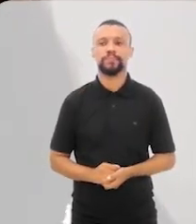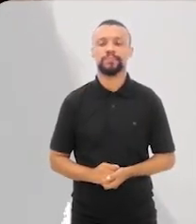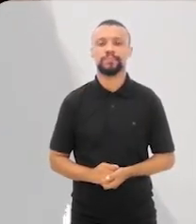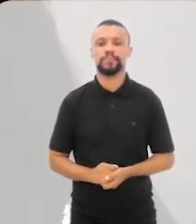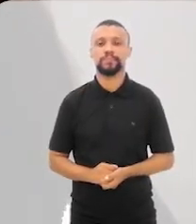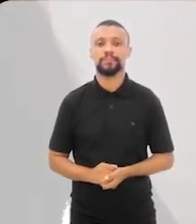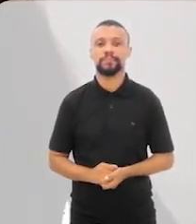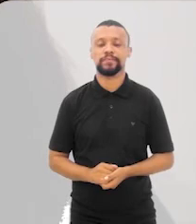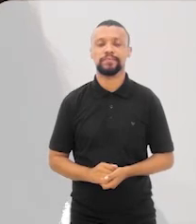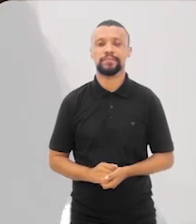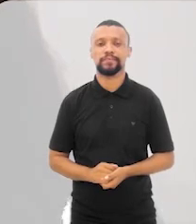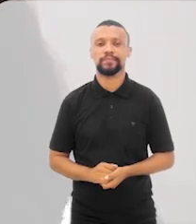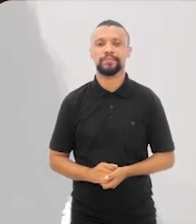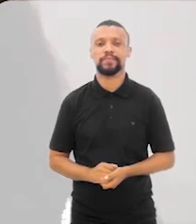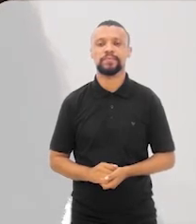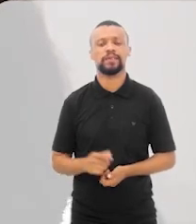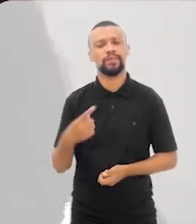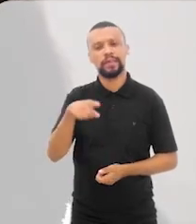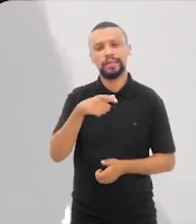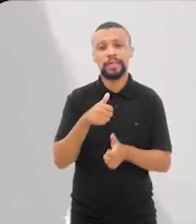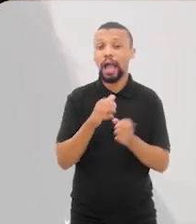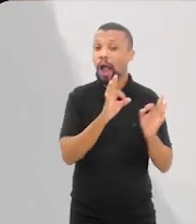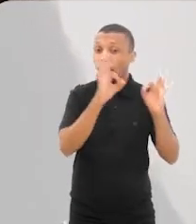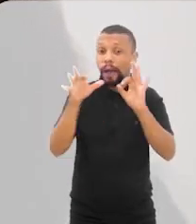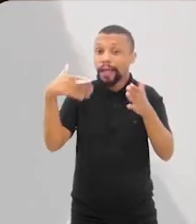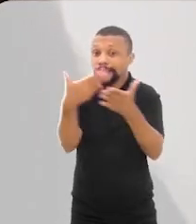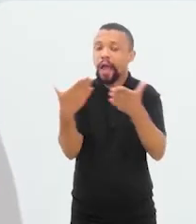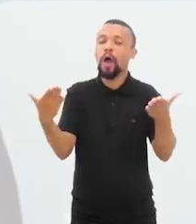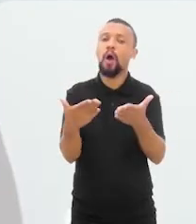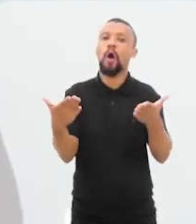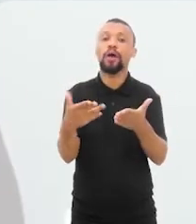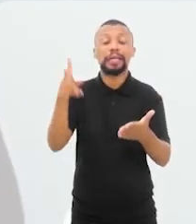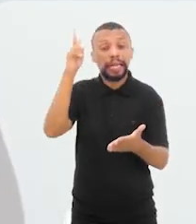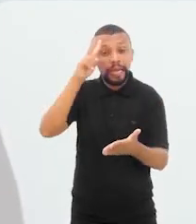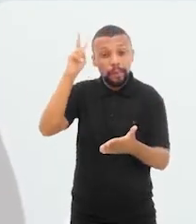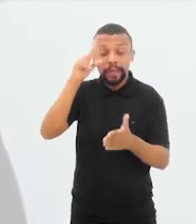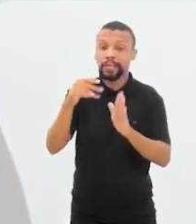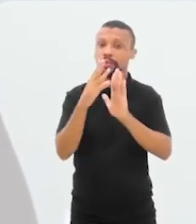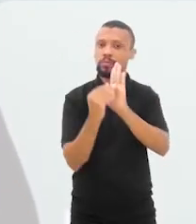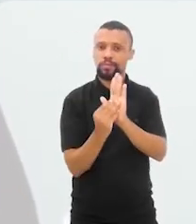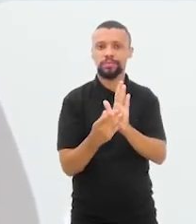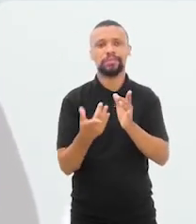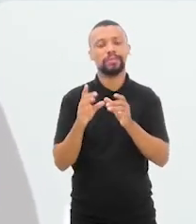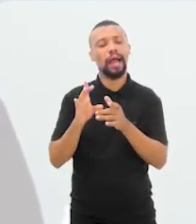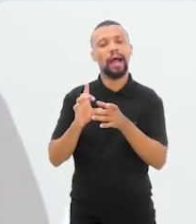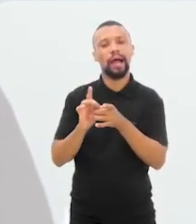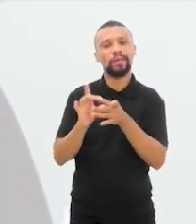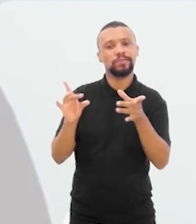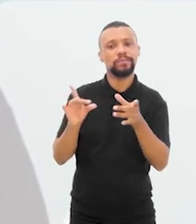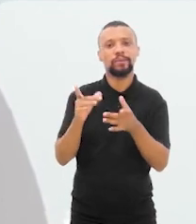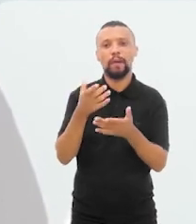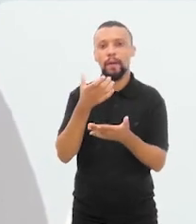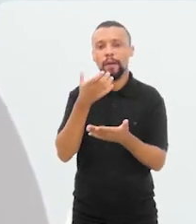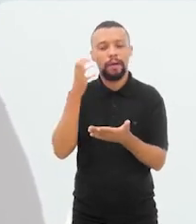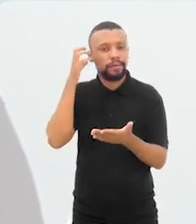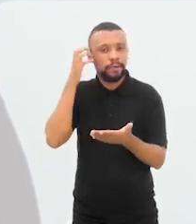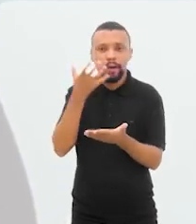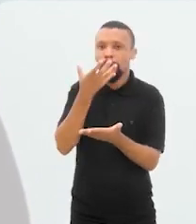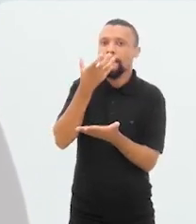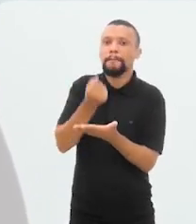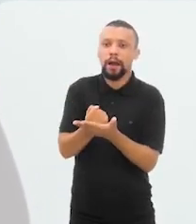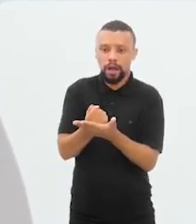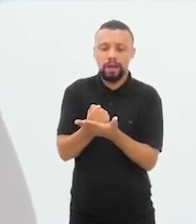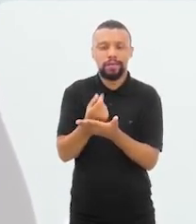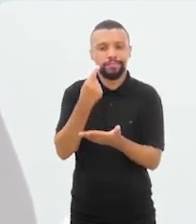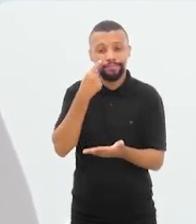2566-2941, 21, que é Rio de Janeiro, capital. Bem, para vocês que acompanharam a gente até aqui, só lembrar que esse conteúdo também está disponível em